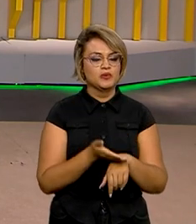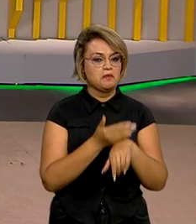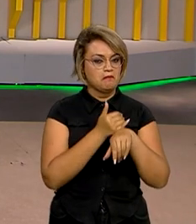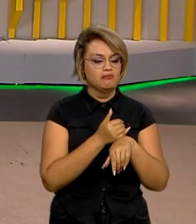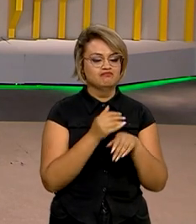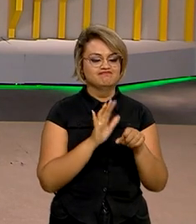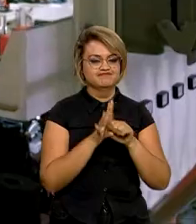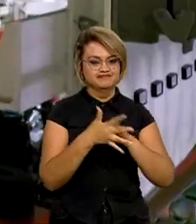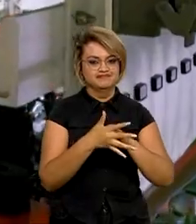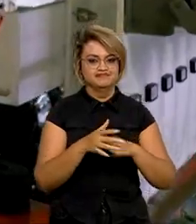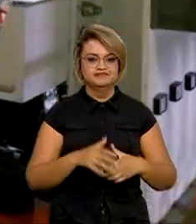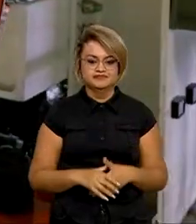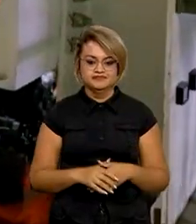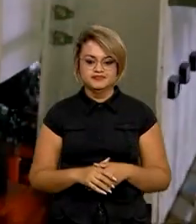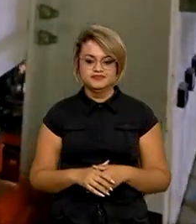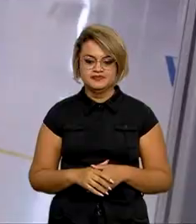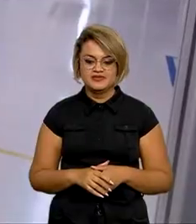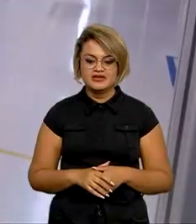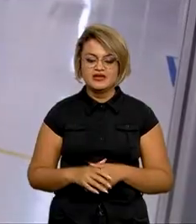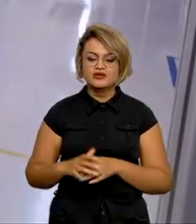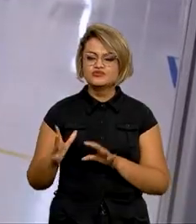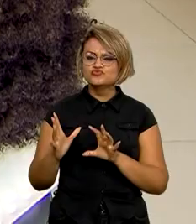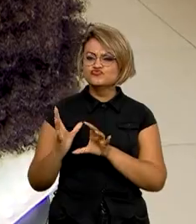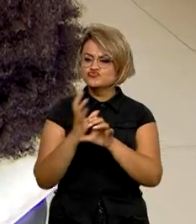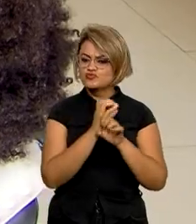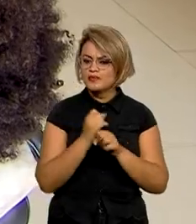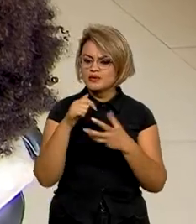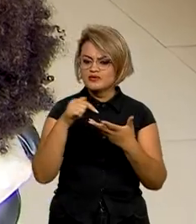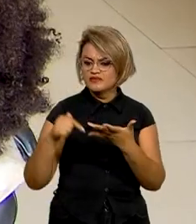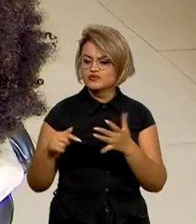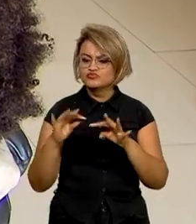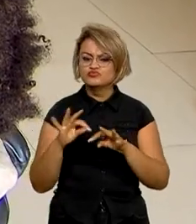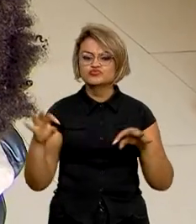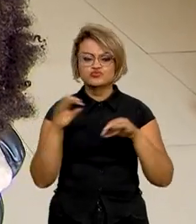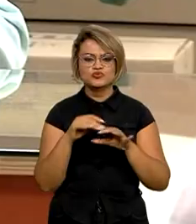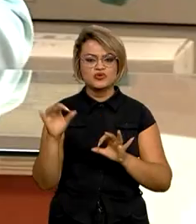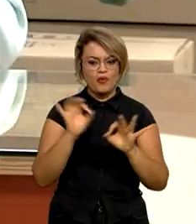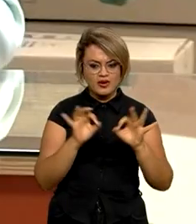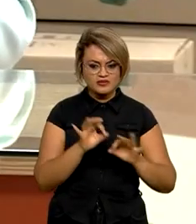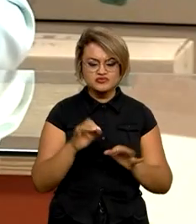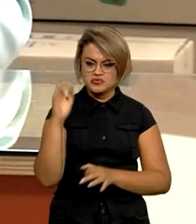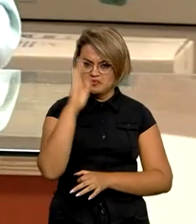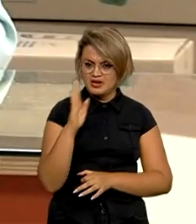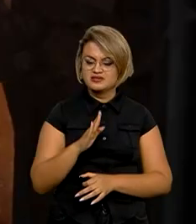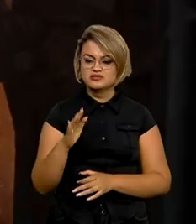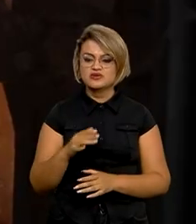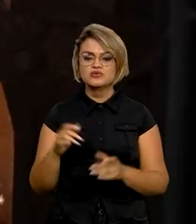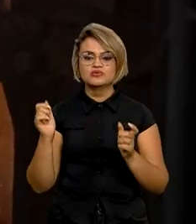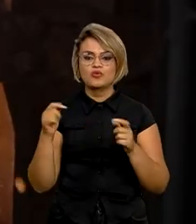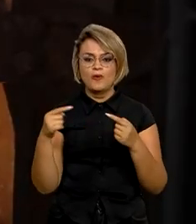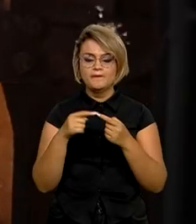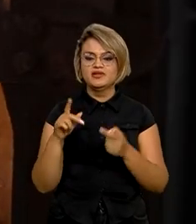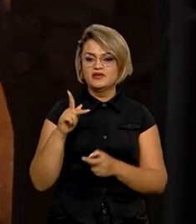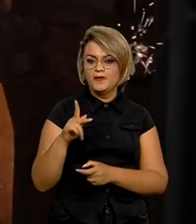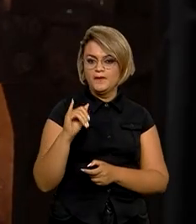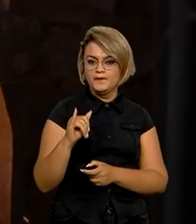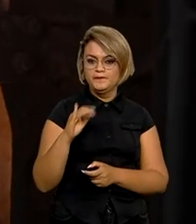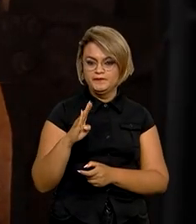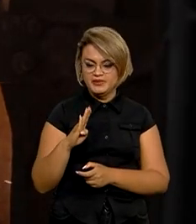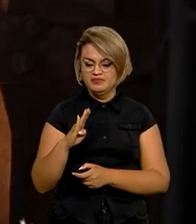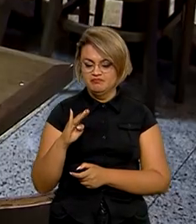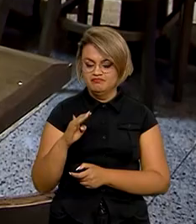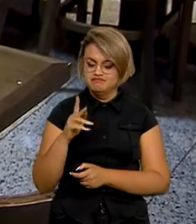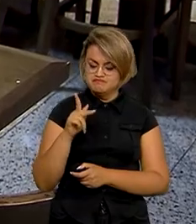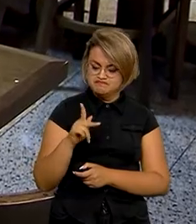-pandemia. A soma de todos os bens e serviços produzidos no país formam o PIB, que no segundo